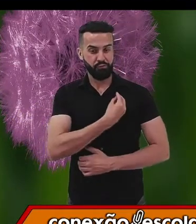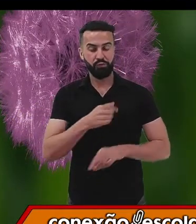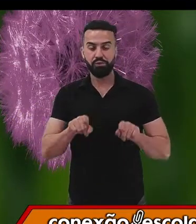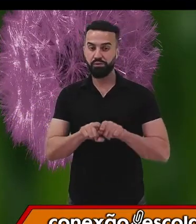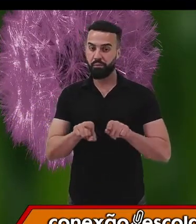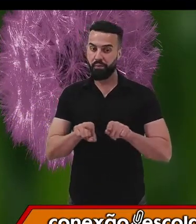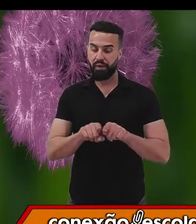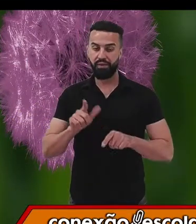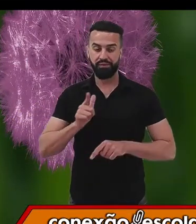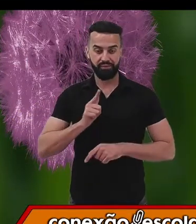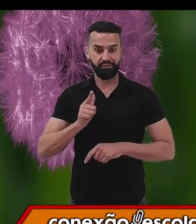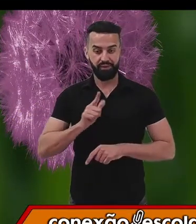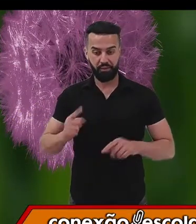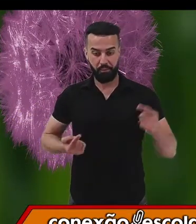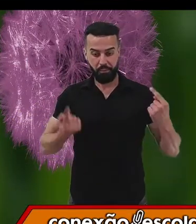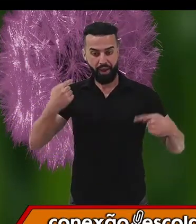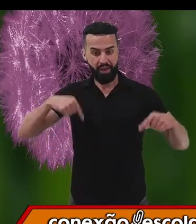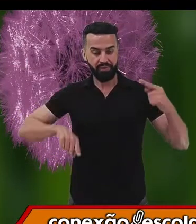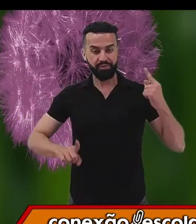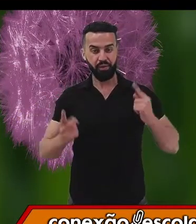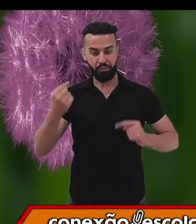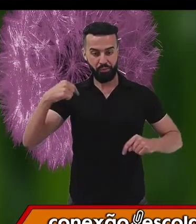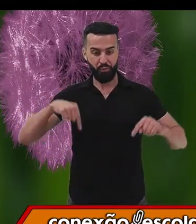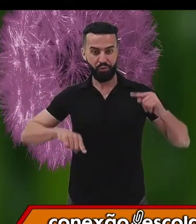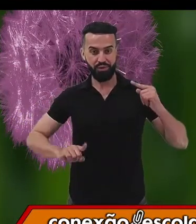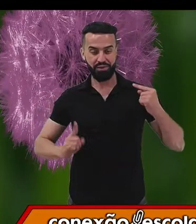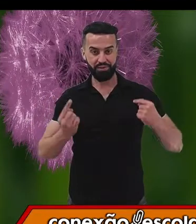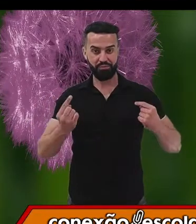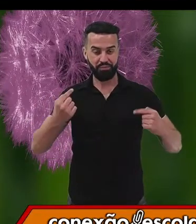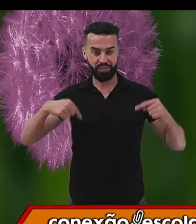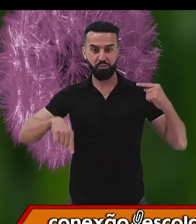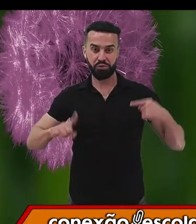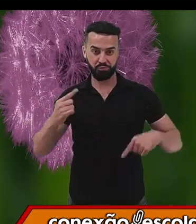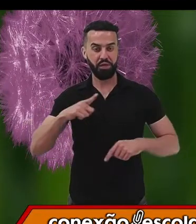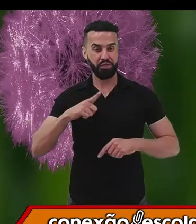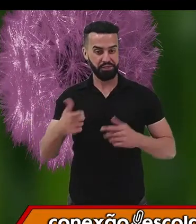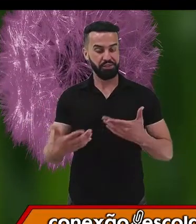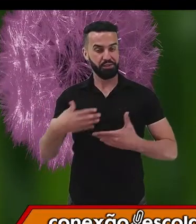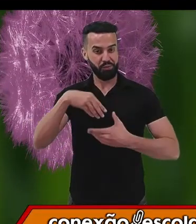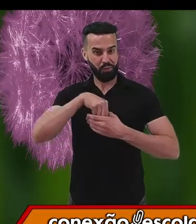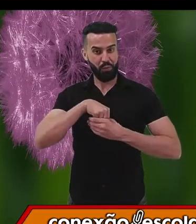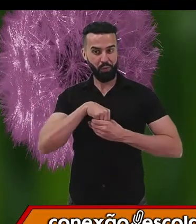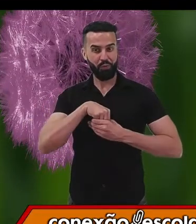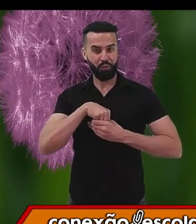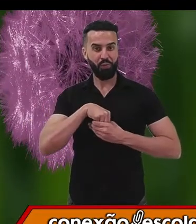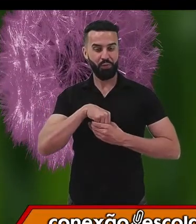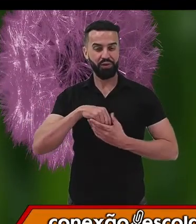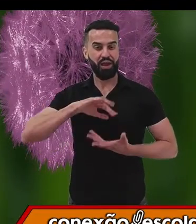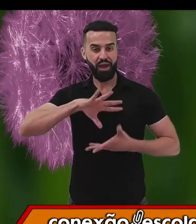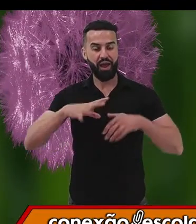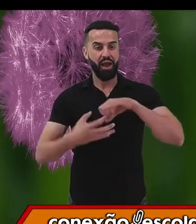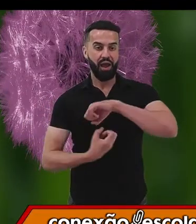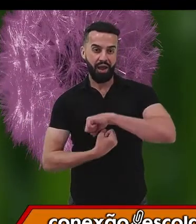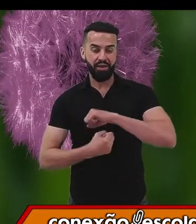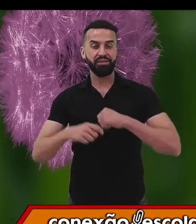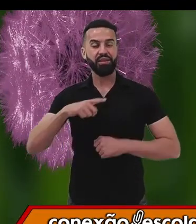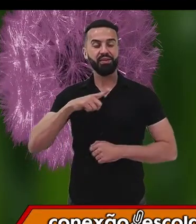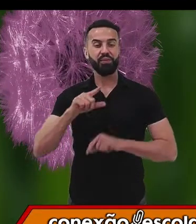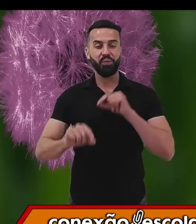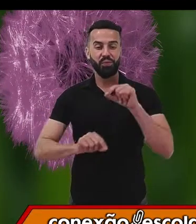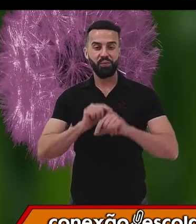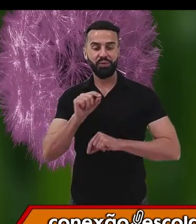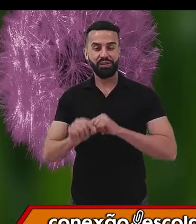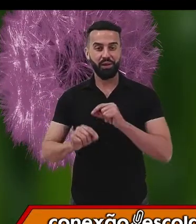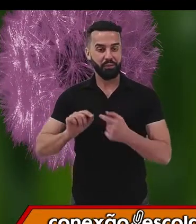tal de metabolismo significa? Significa que há reações químicas lá no corpo do ser vivo, permitindo a